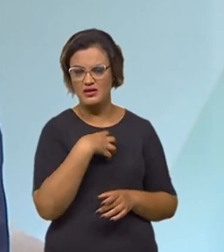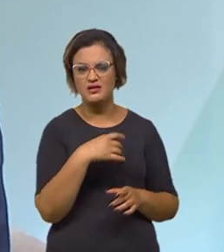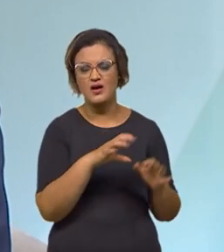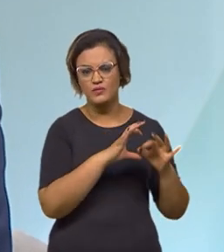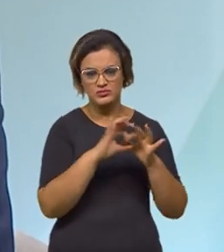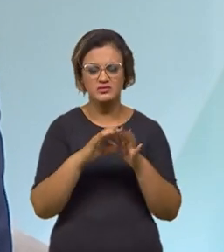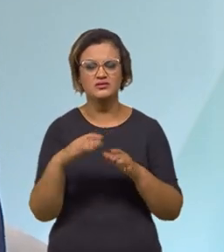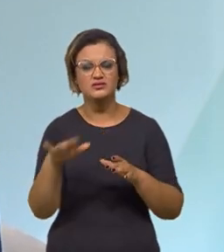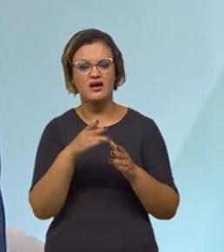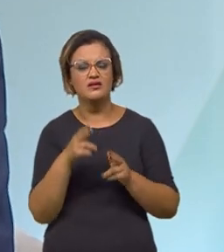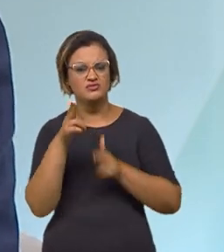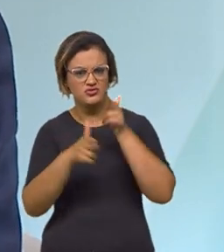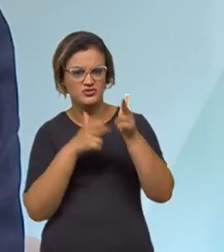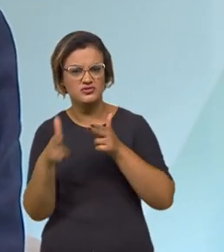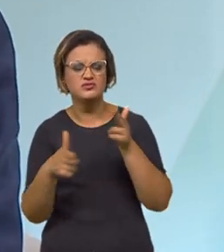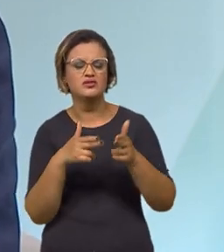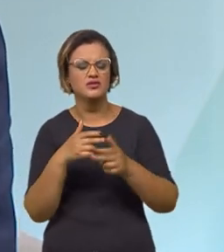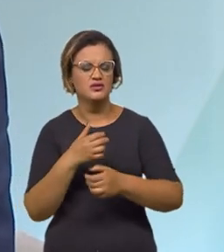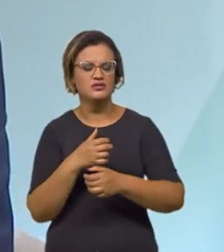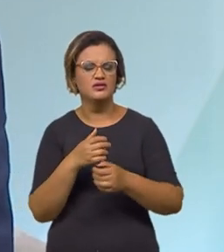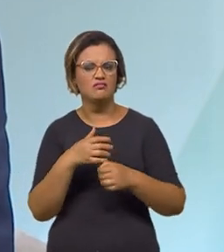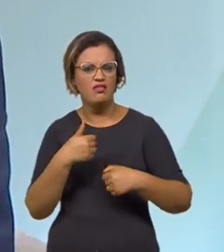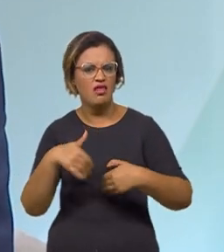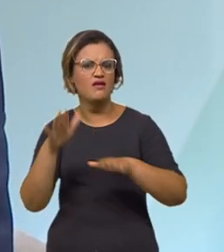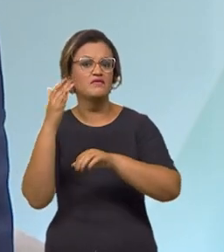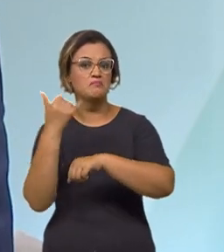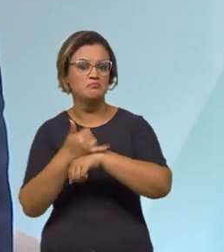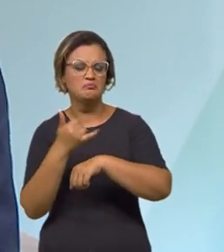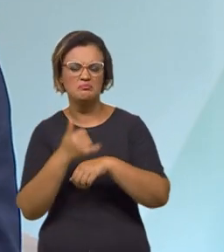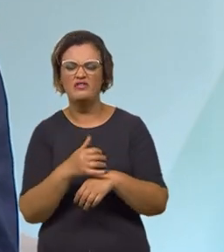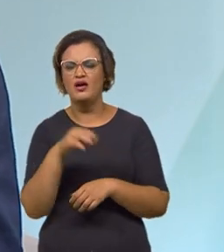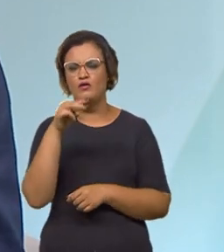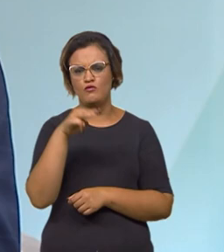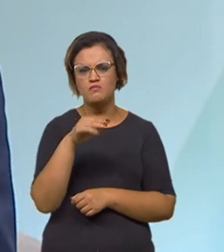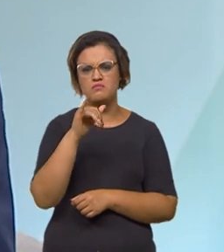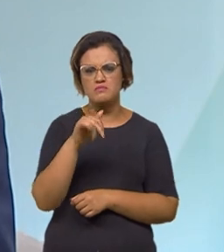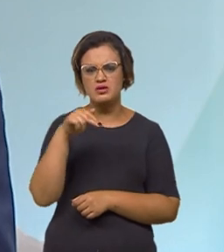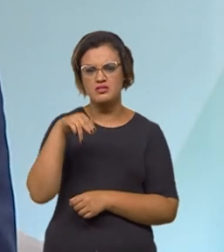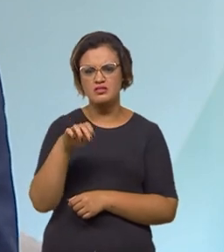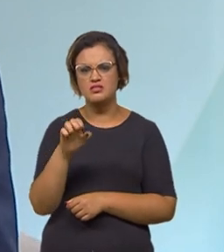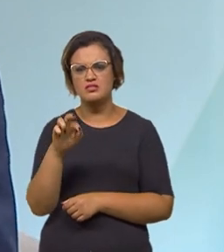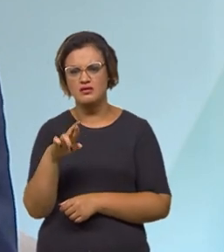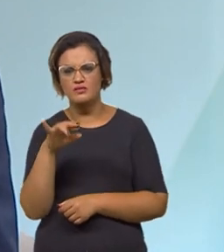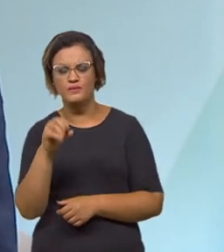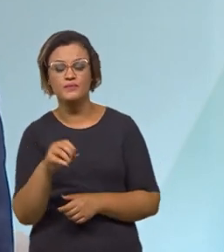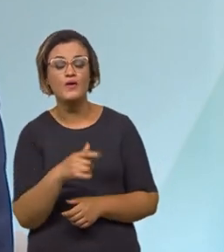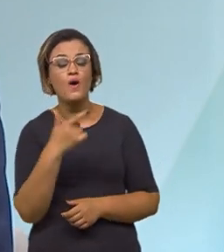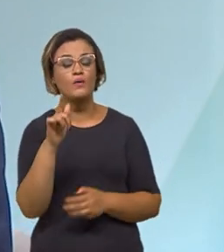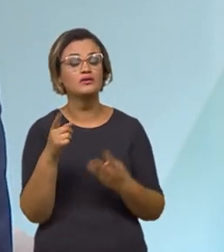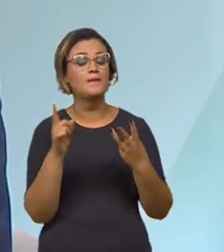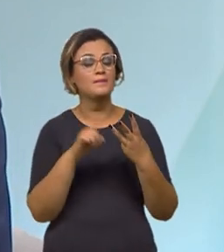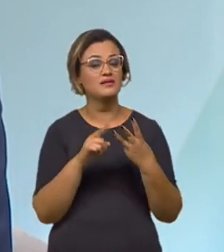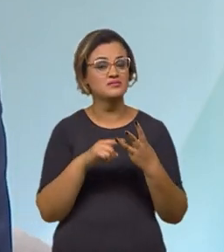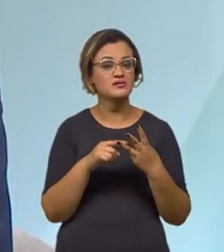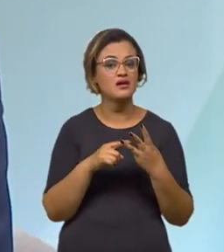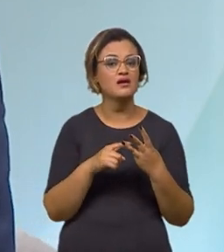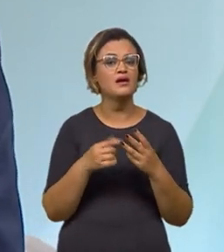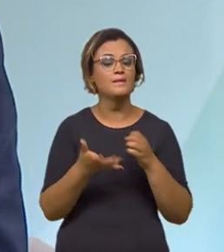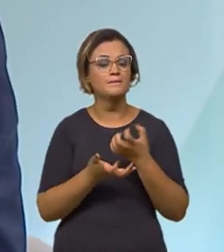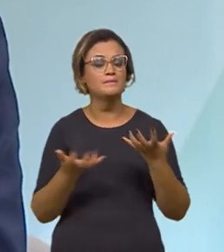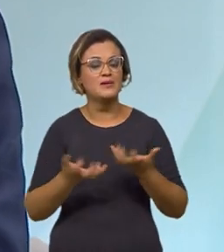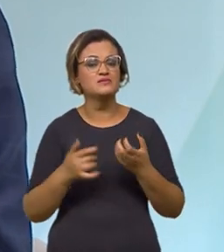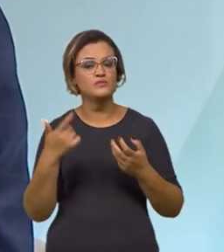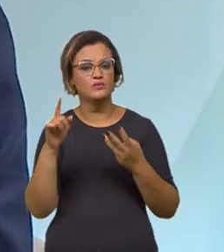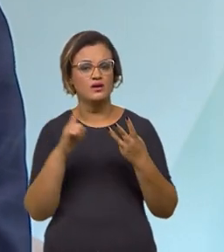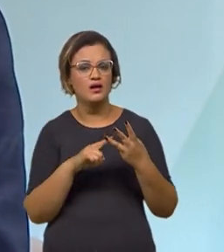para o minério. A região de Caetité é muito rica na mineração. E, na segunda perna desse tripé, nós trabalhamos com a